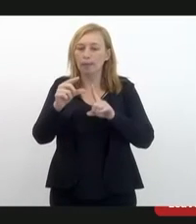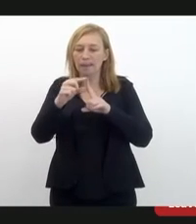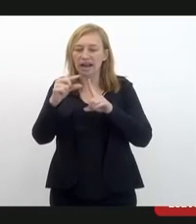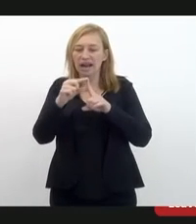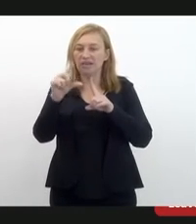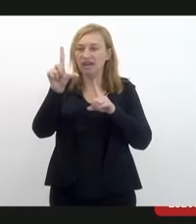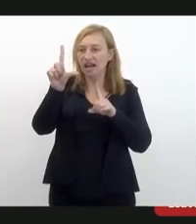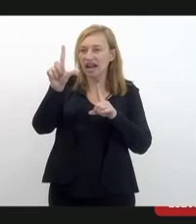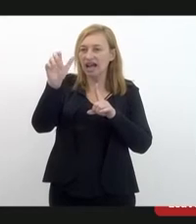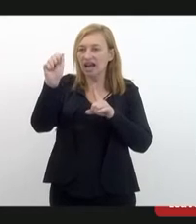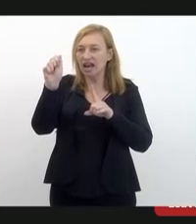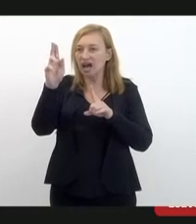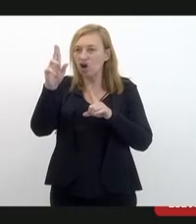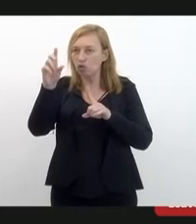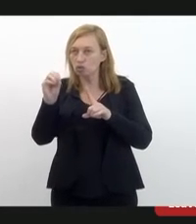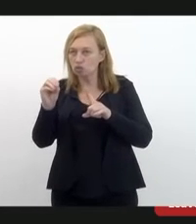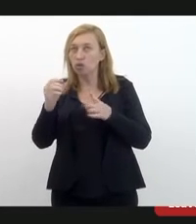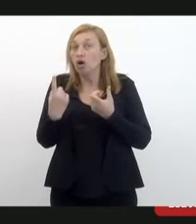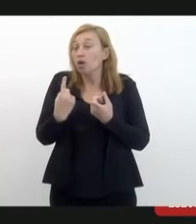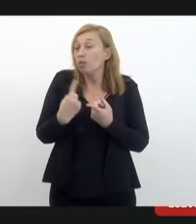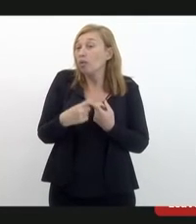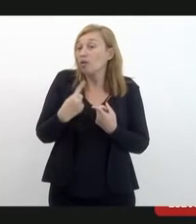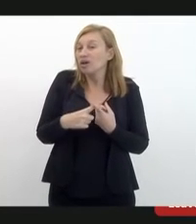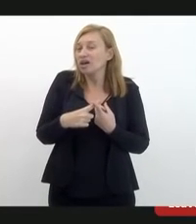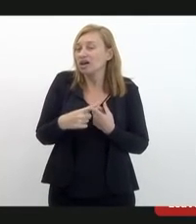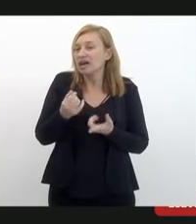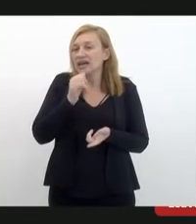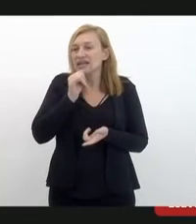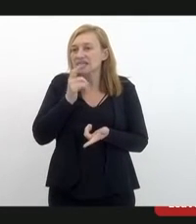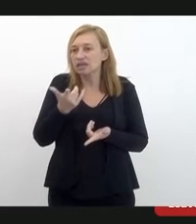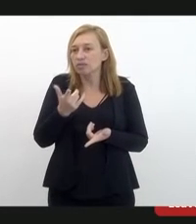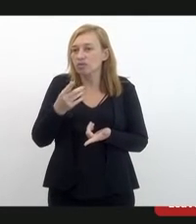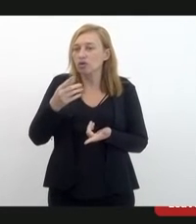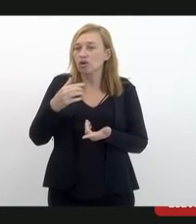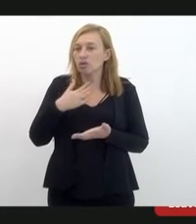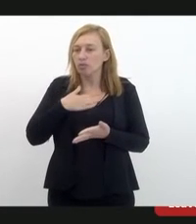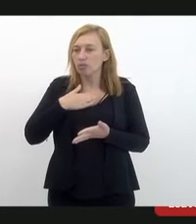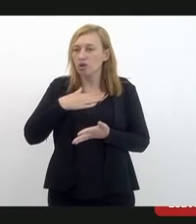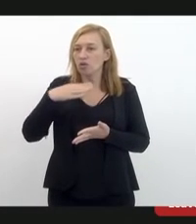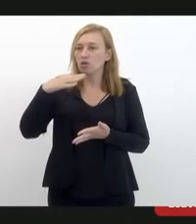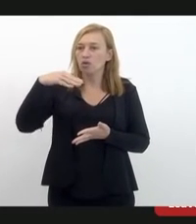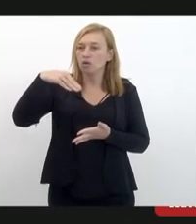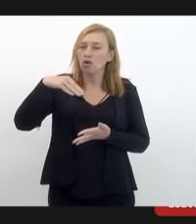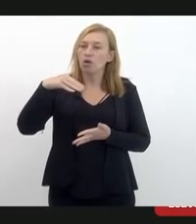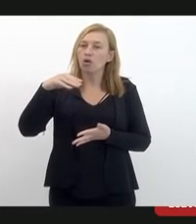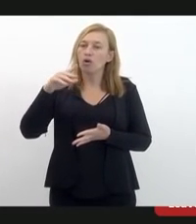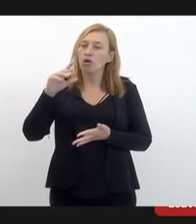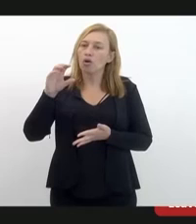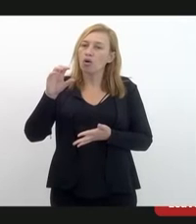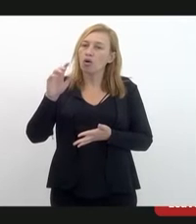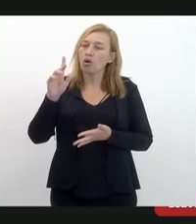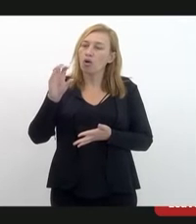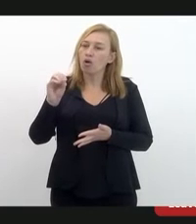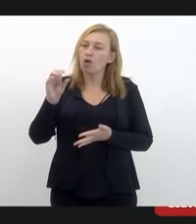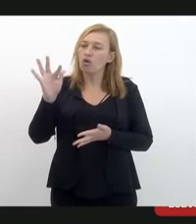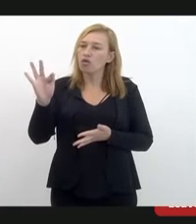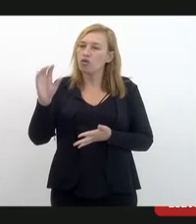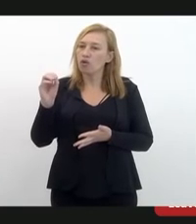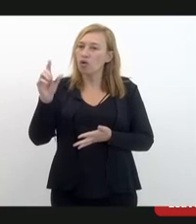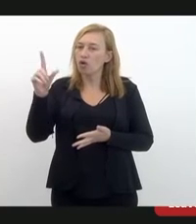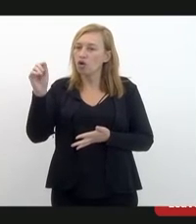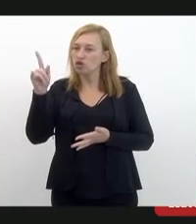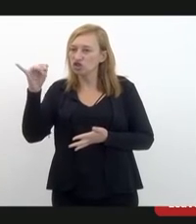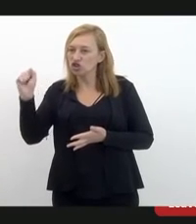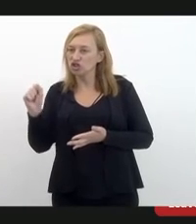atenderia a questão que nem necessariamente o, por exemplo, o filologista não é perito, ele é o filologista, porém, não tem essa